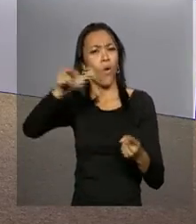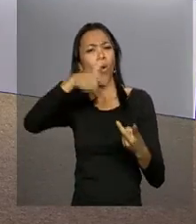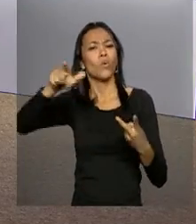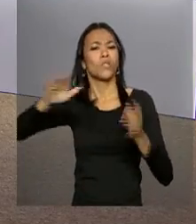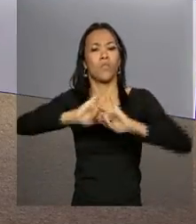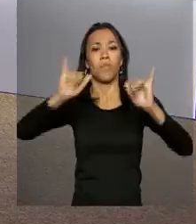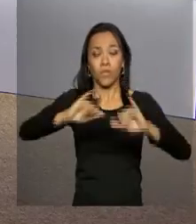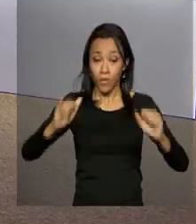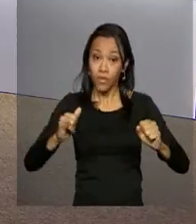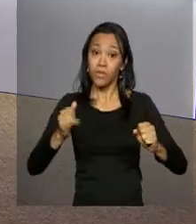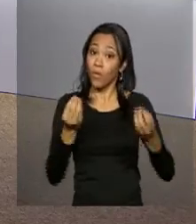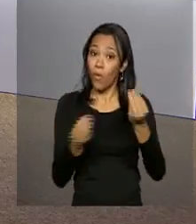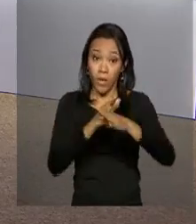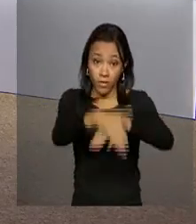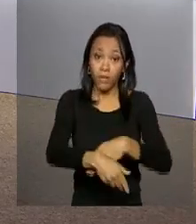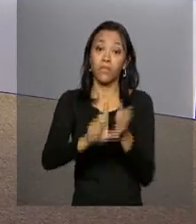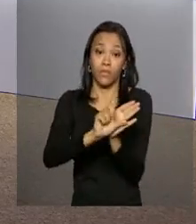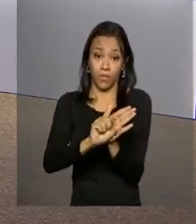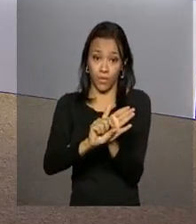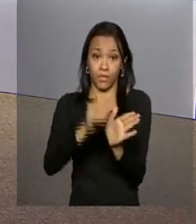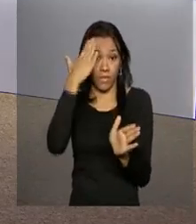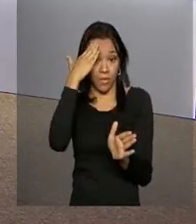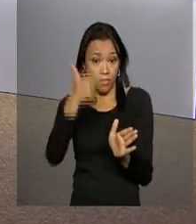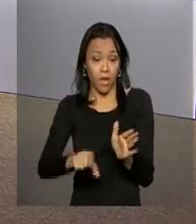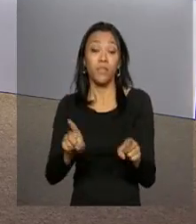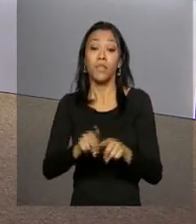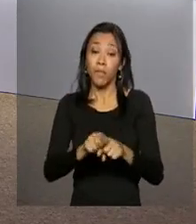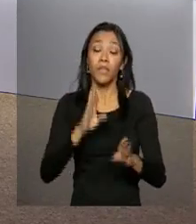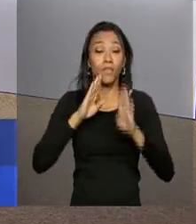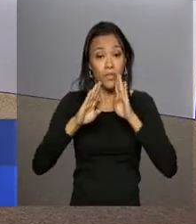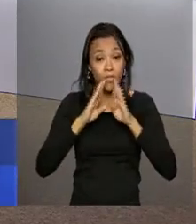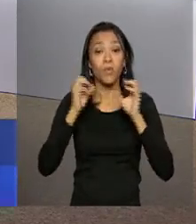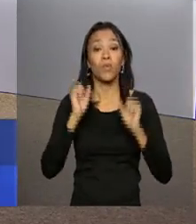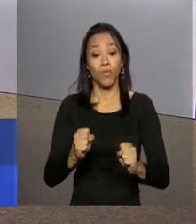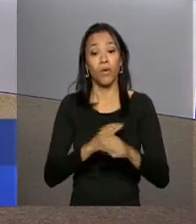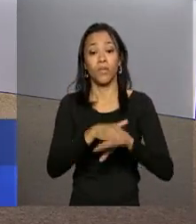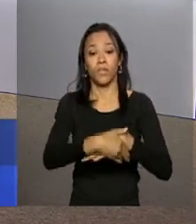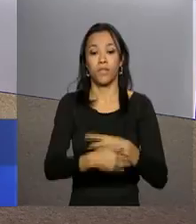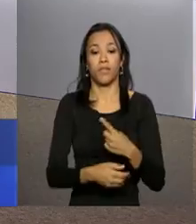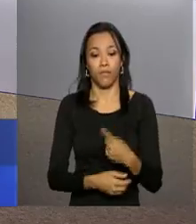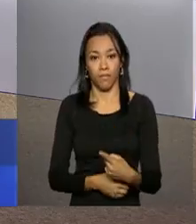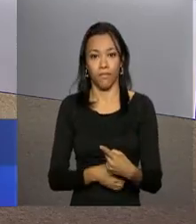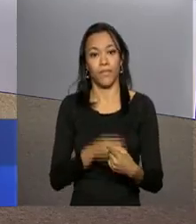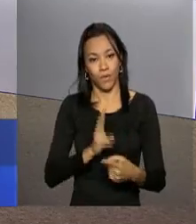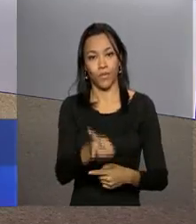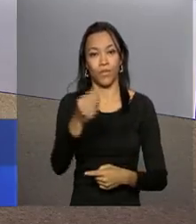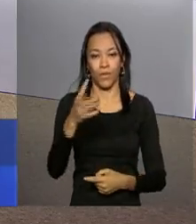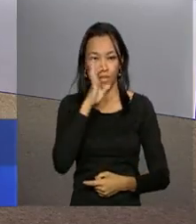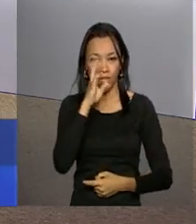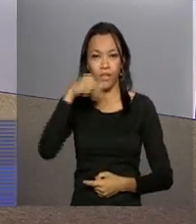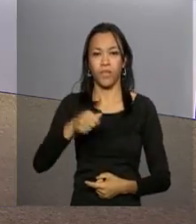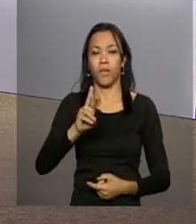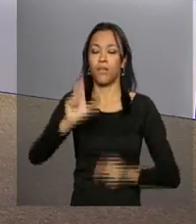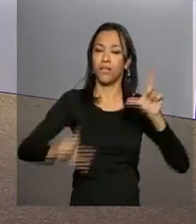nas nossas redes sociais, twitter.com.br tvnbr e facebook.com.br tvnbr. Continue com a gente,